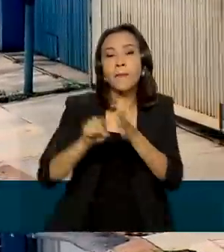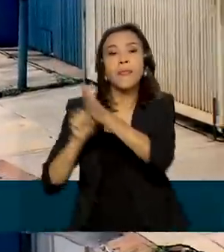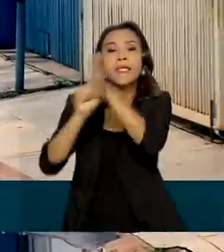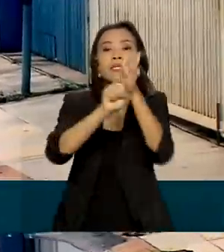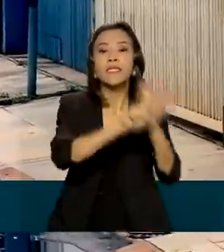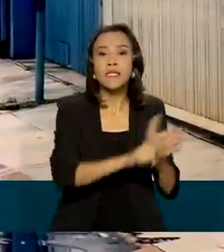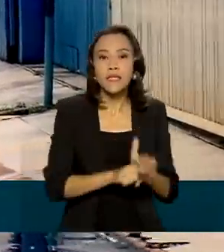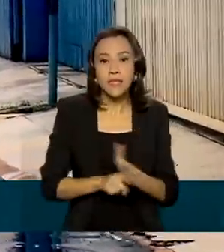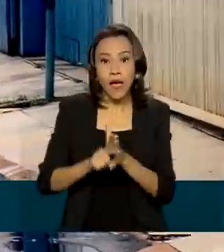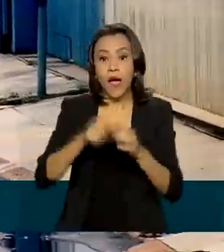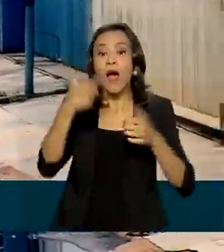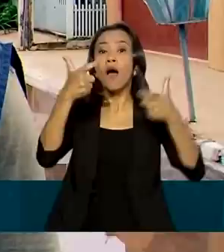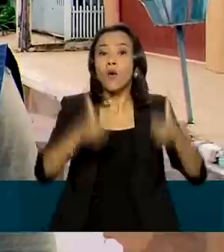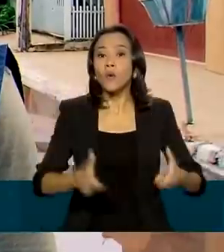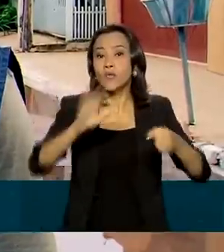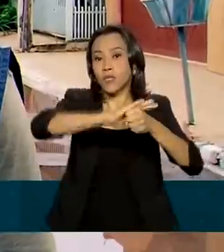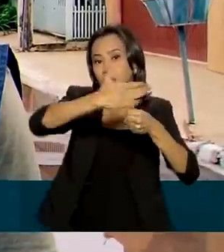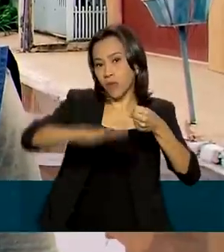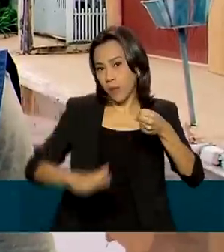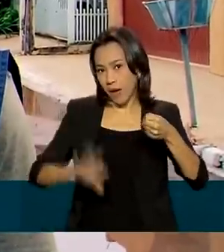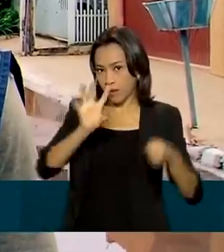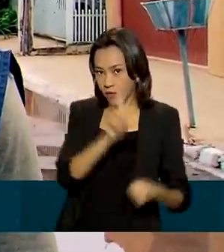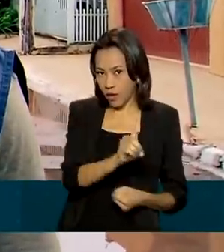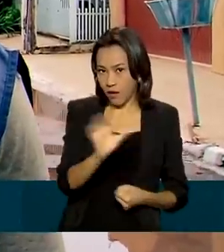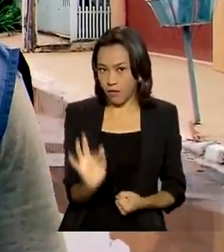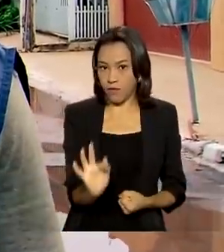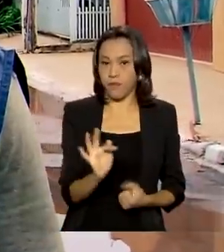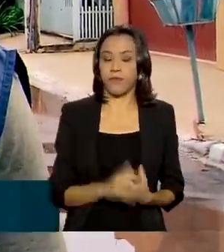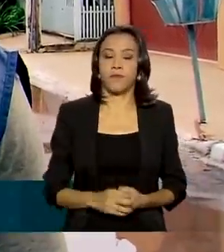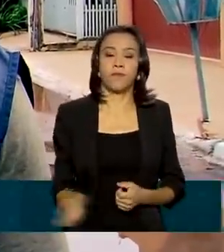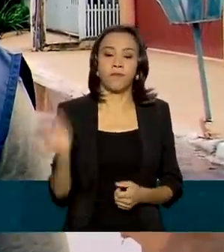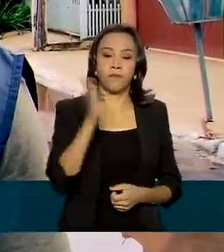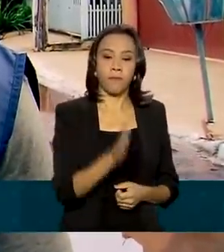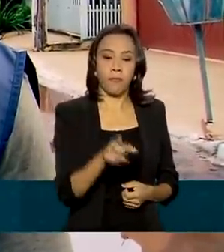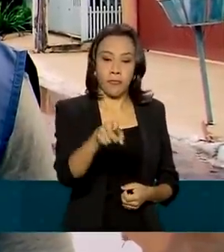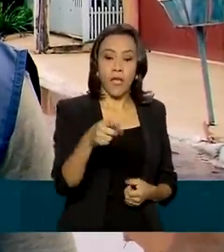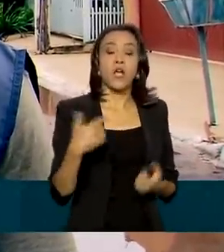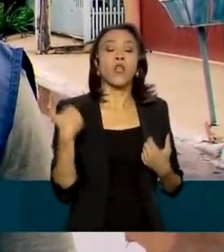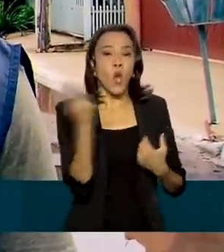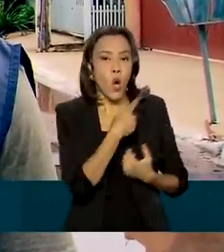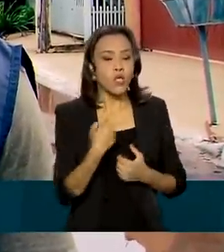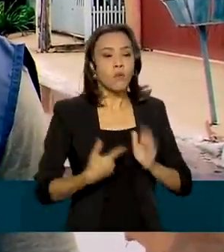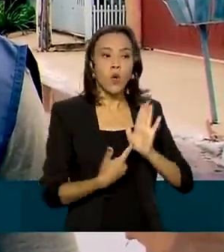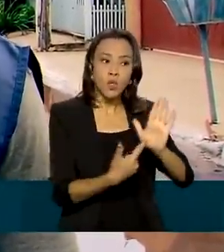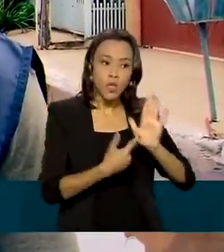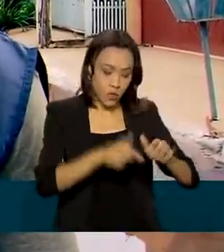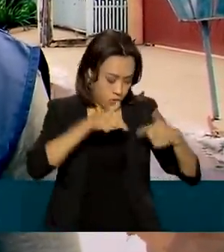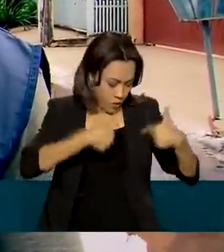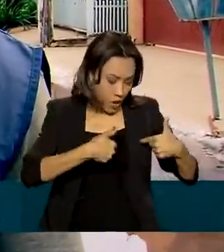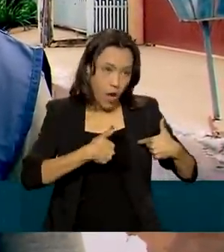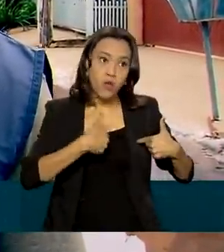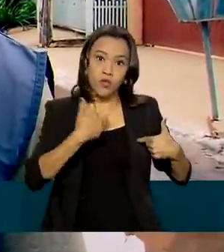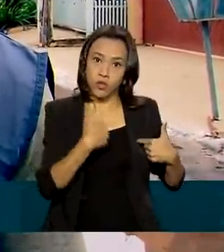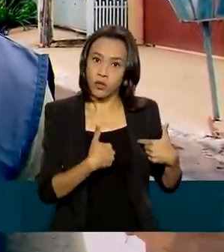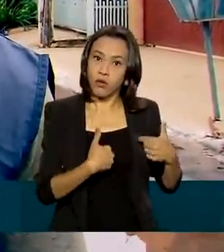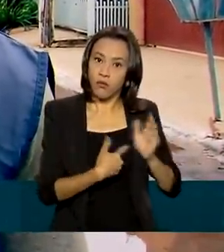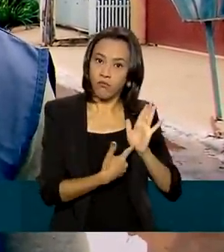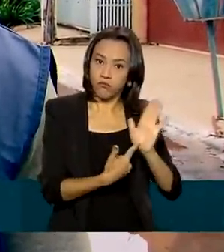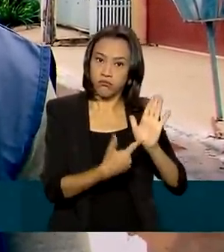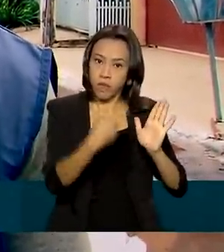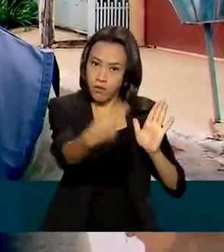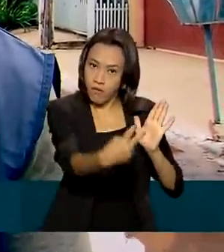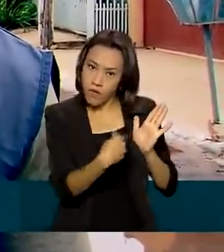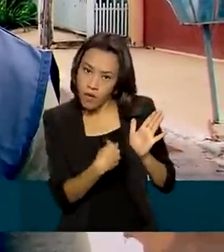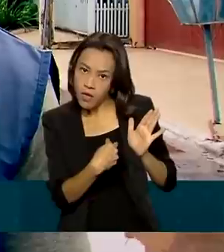administrativa de Samambaia. Nós nos identificamos, mostramos o nosso crachá, nossa identificação, mostramos uma forma que o